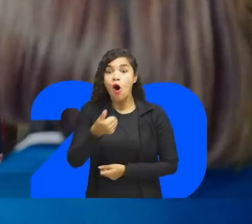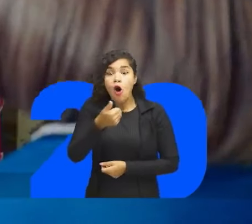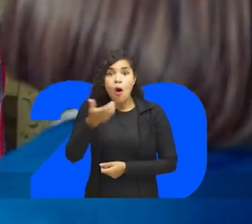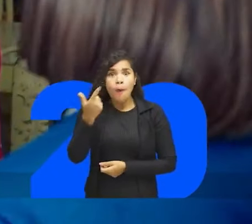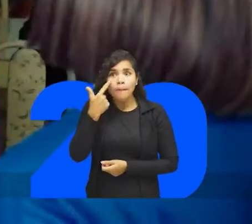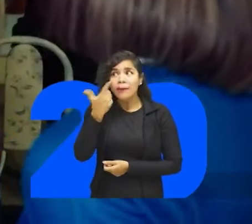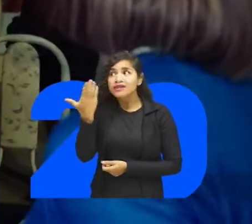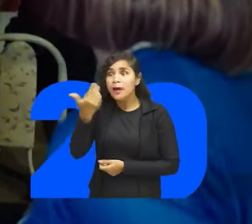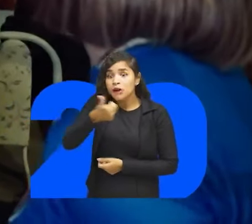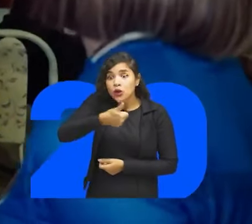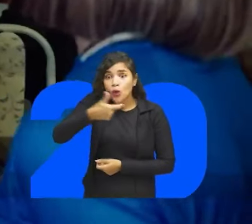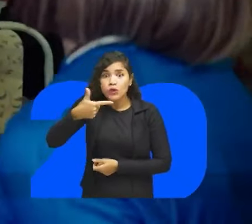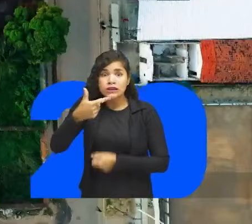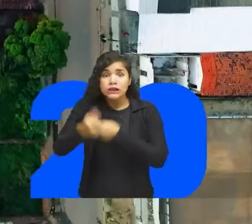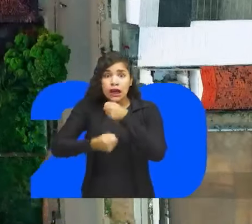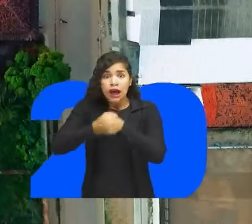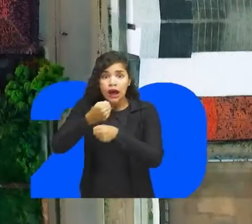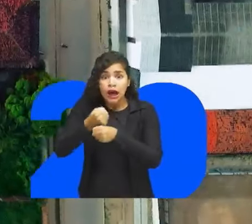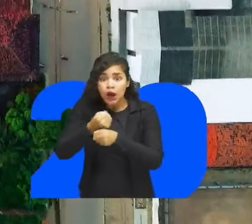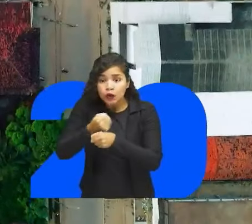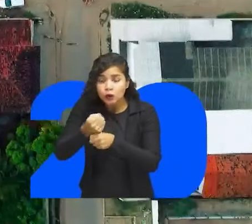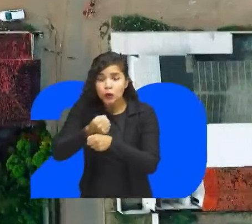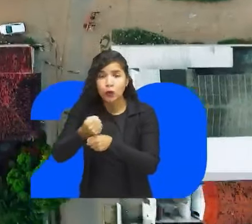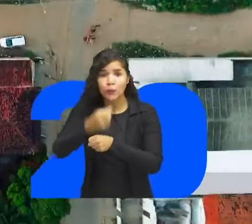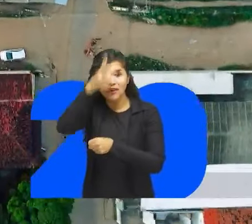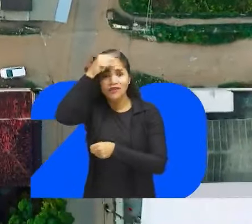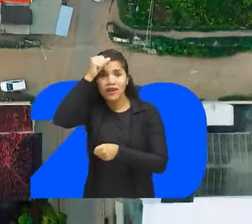sabedoria 12 anos e 8 anos, não foi nada